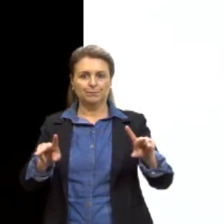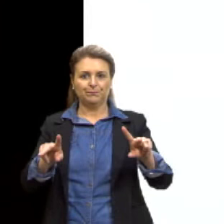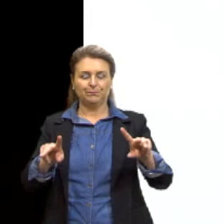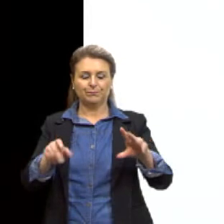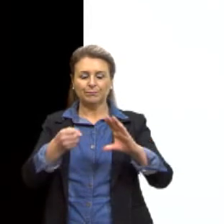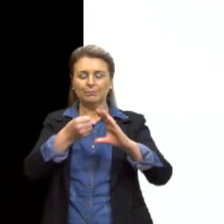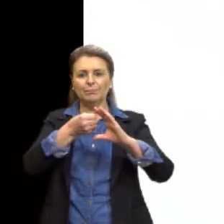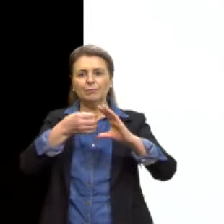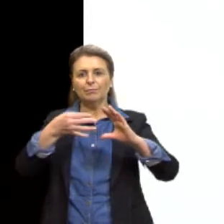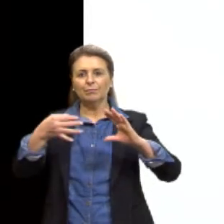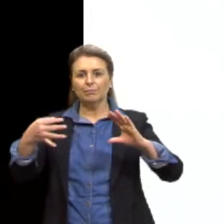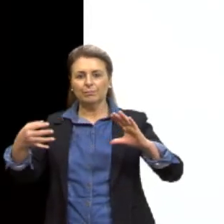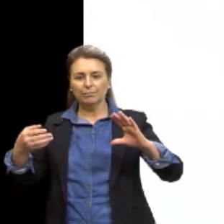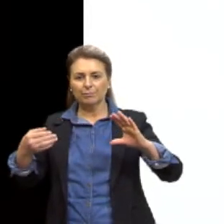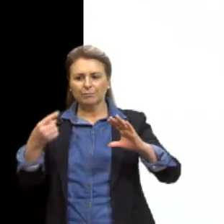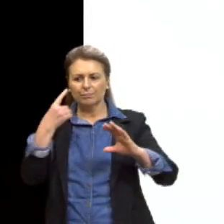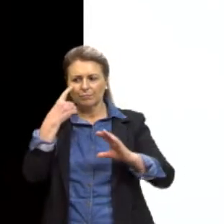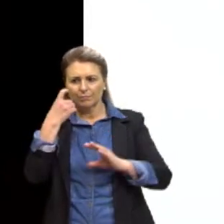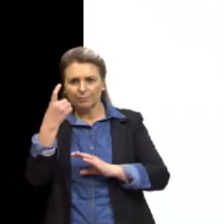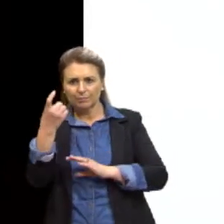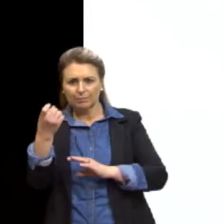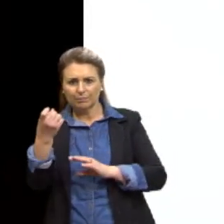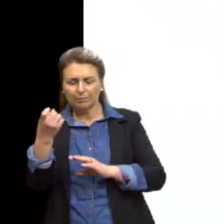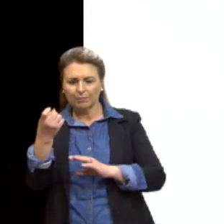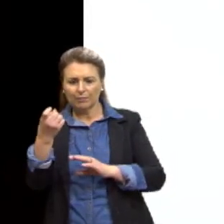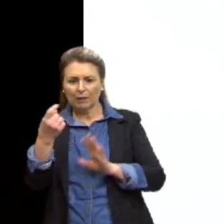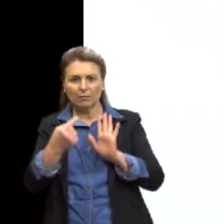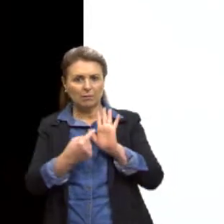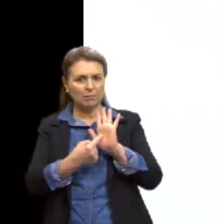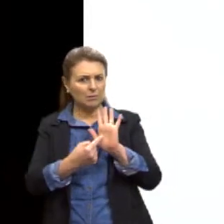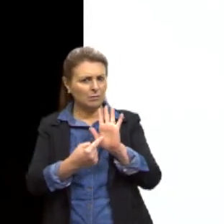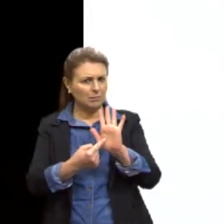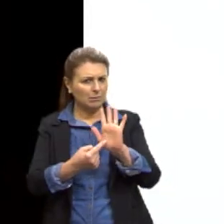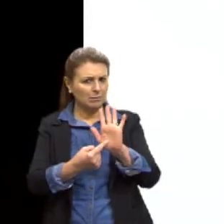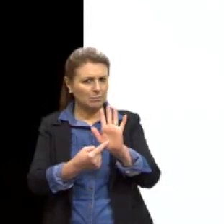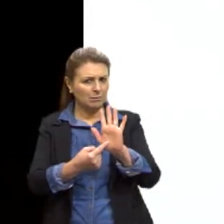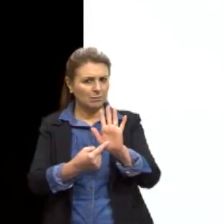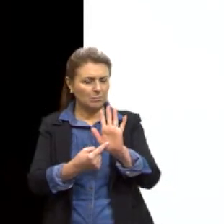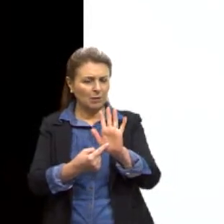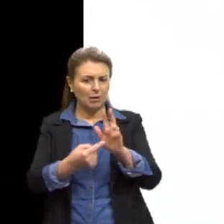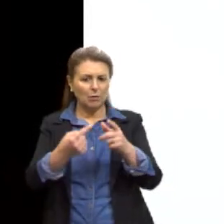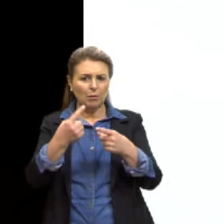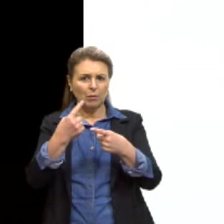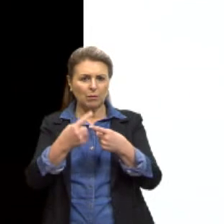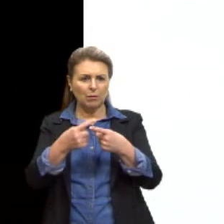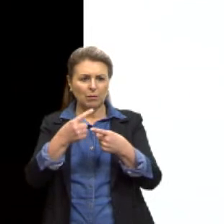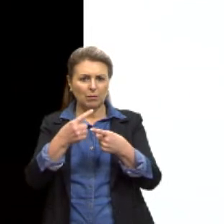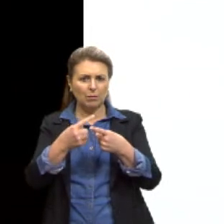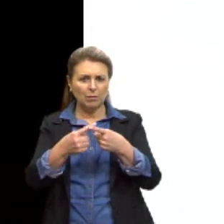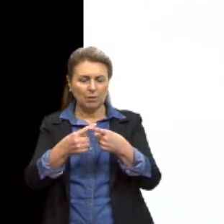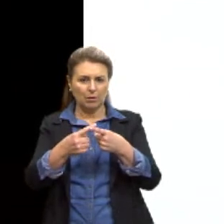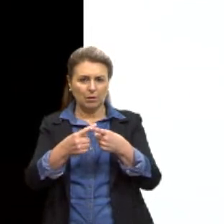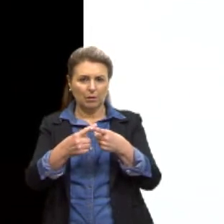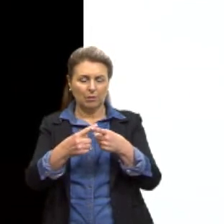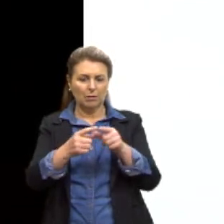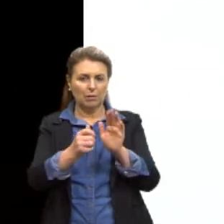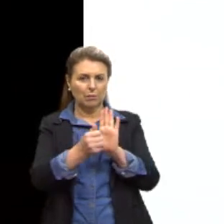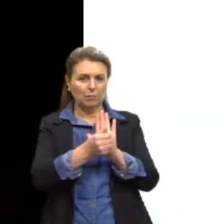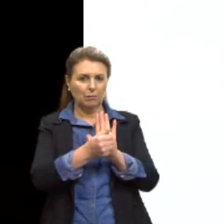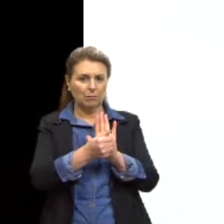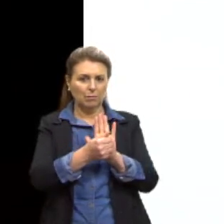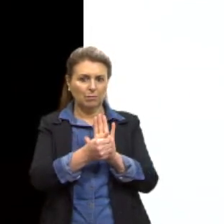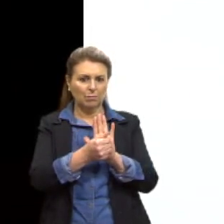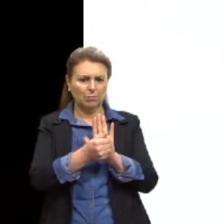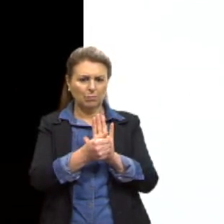característica de interesse será manifestada em decorrência, letra A, do